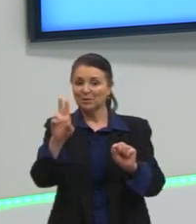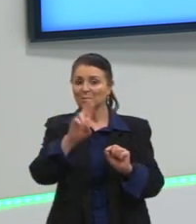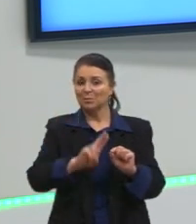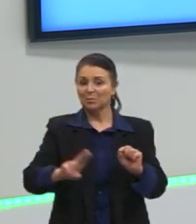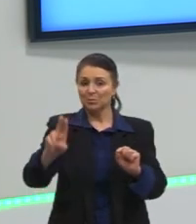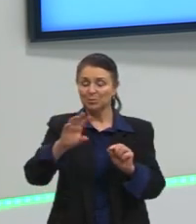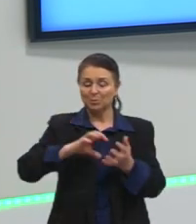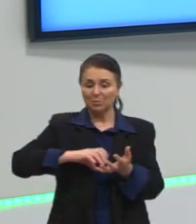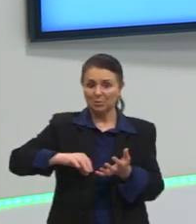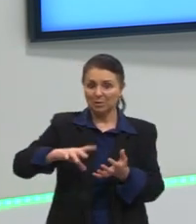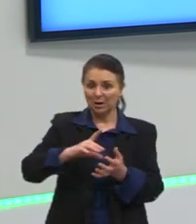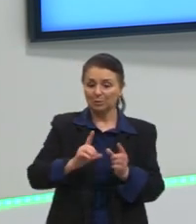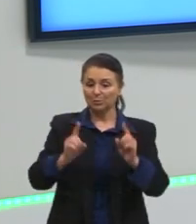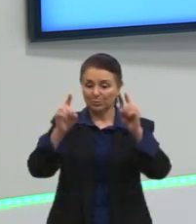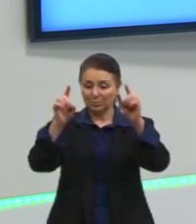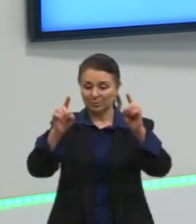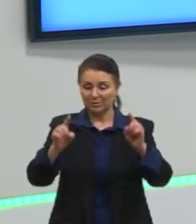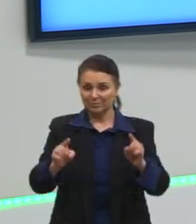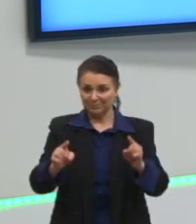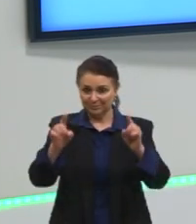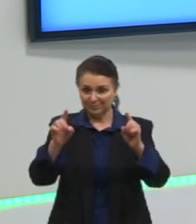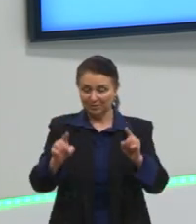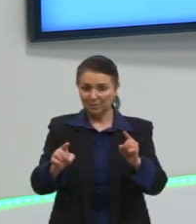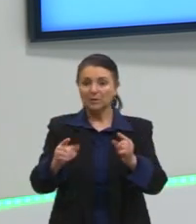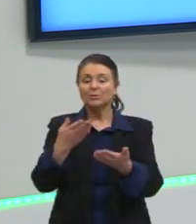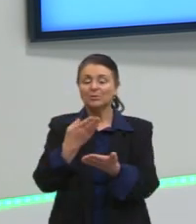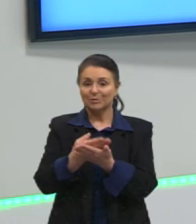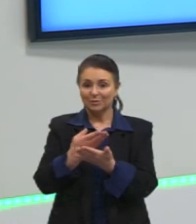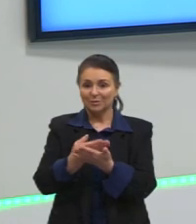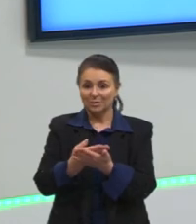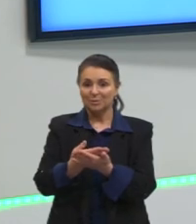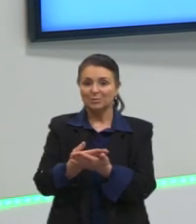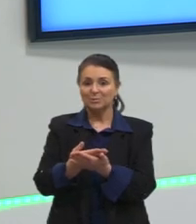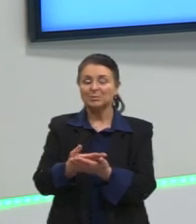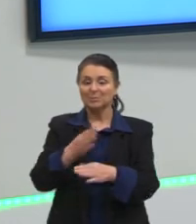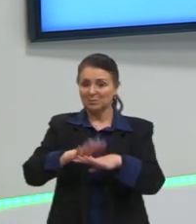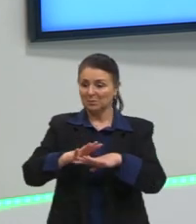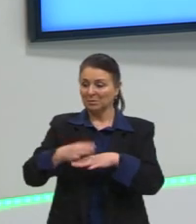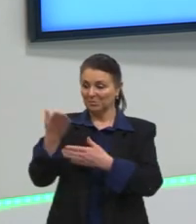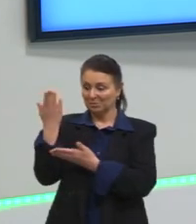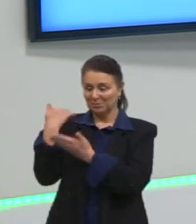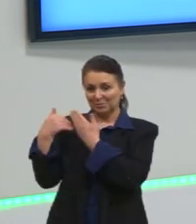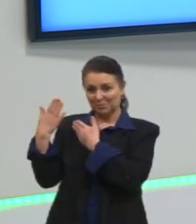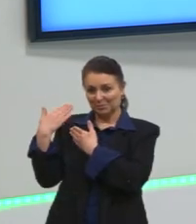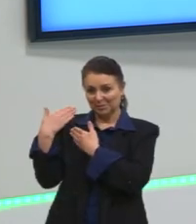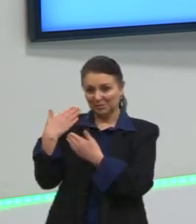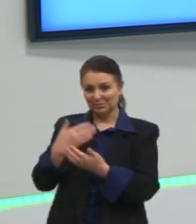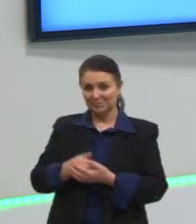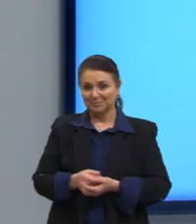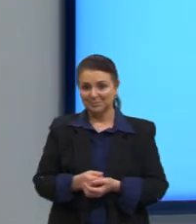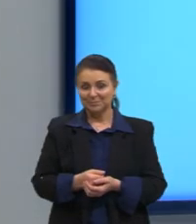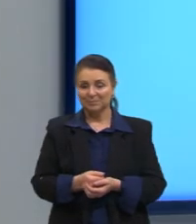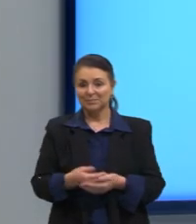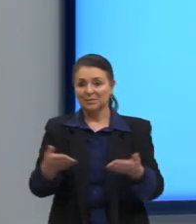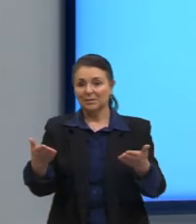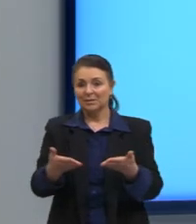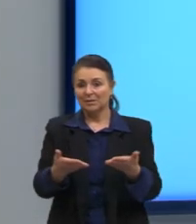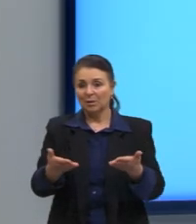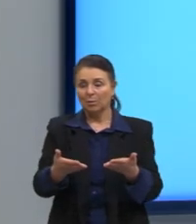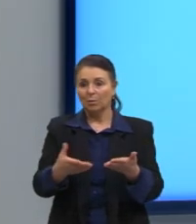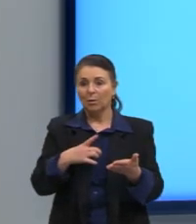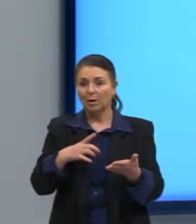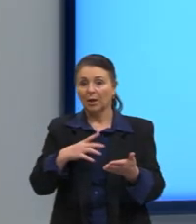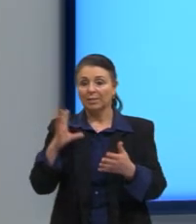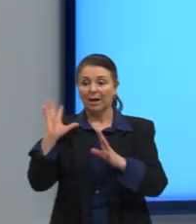o cálculo do determinante que nós já estudamos aí algumas aulas para trás. Então, aqui deixei a